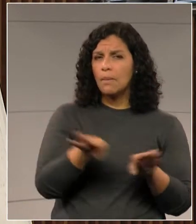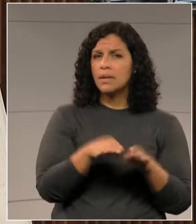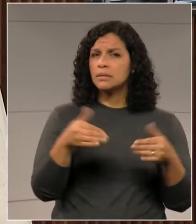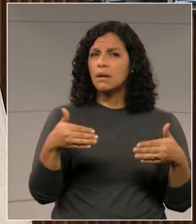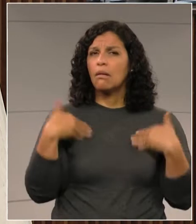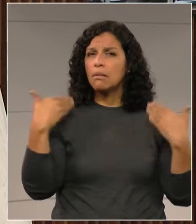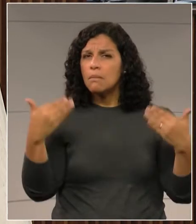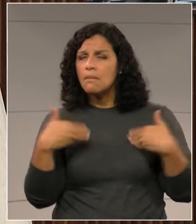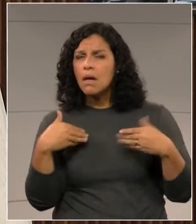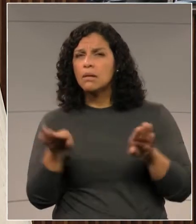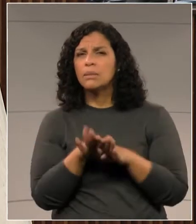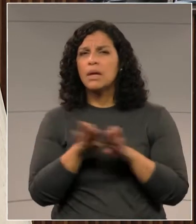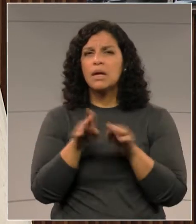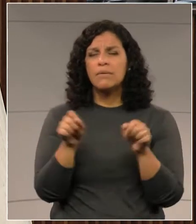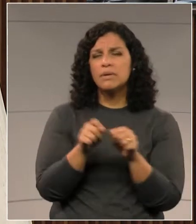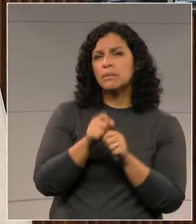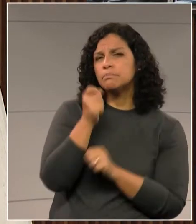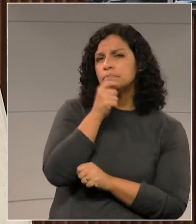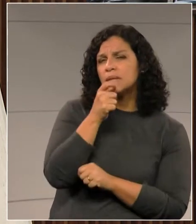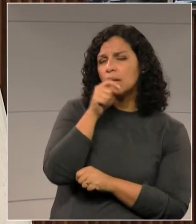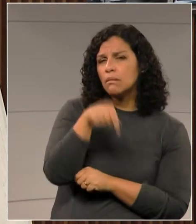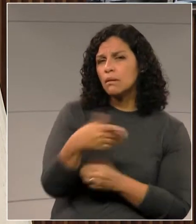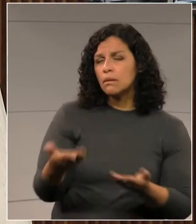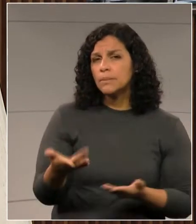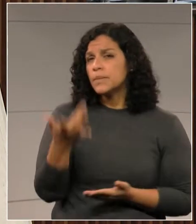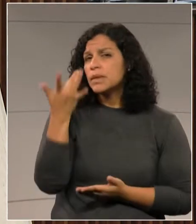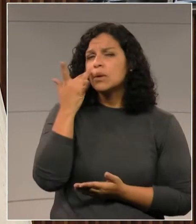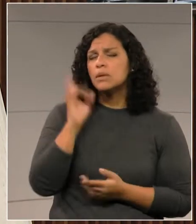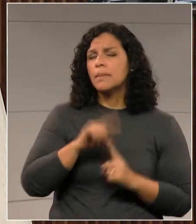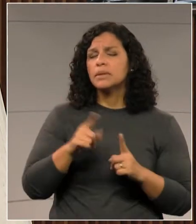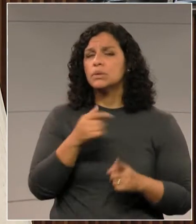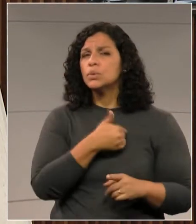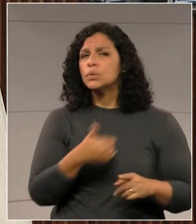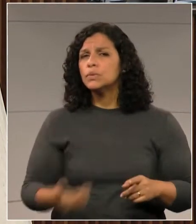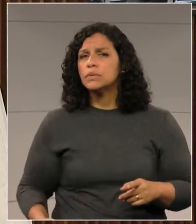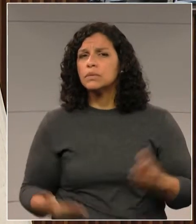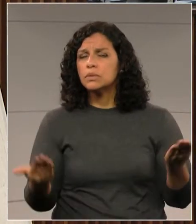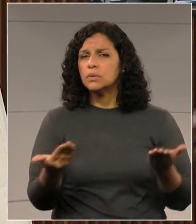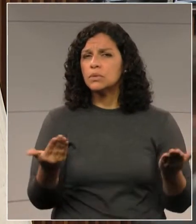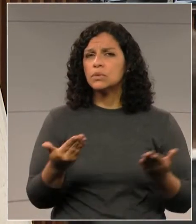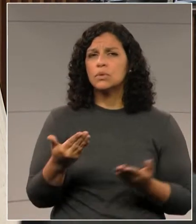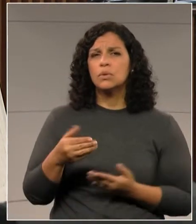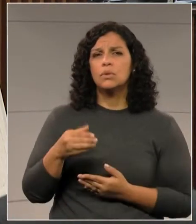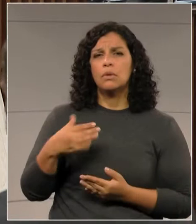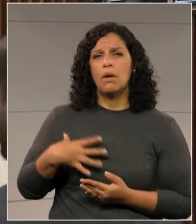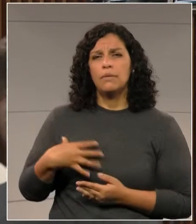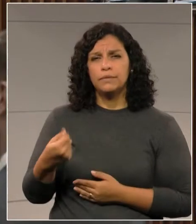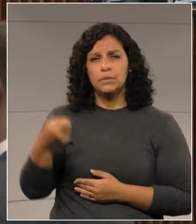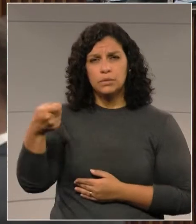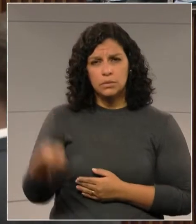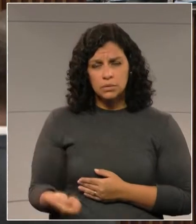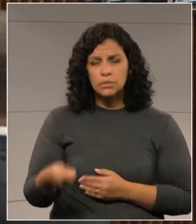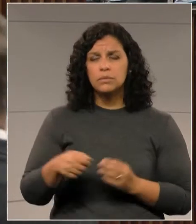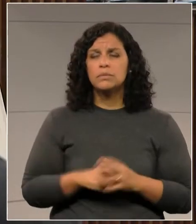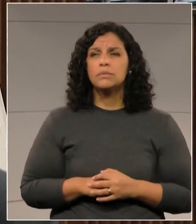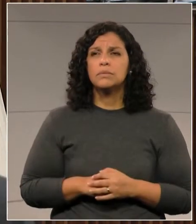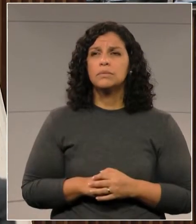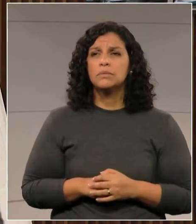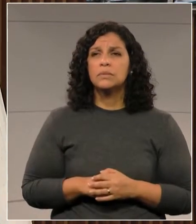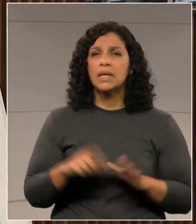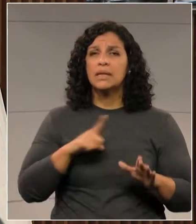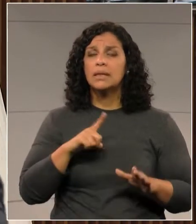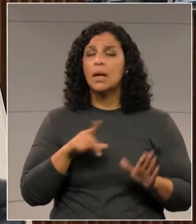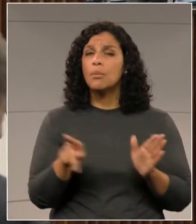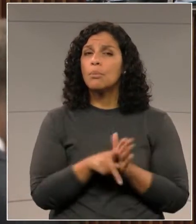animado a fazer uma série de gracinhas, mas a verdade é que o governador Carlos Massa sabe que há um